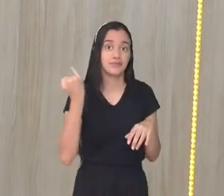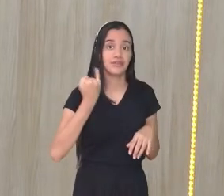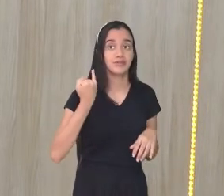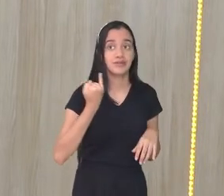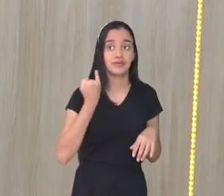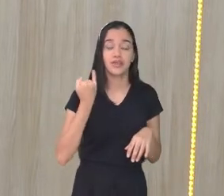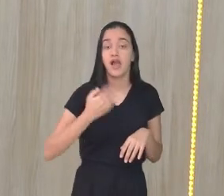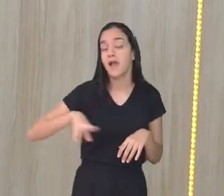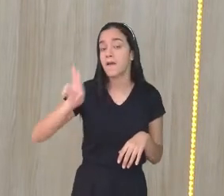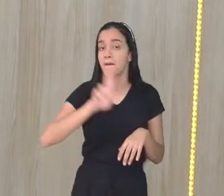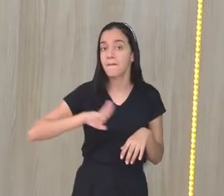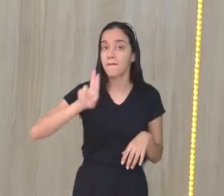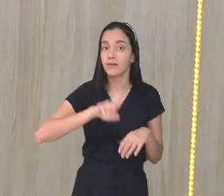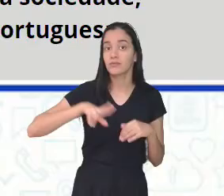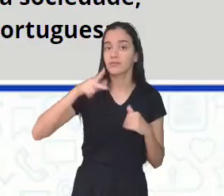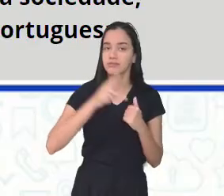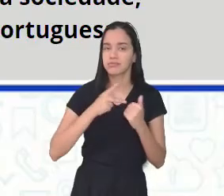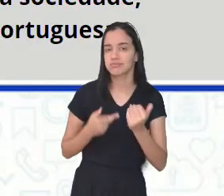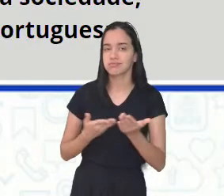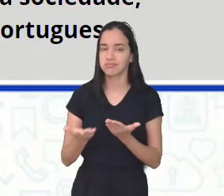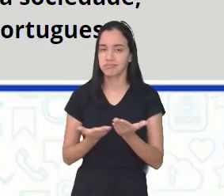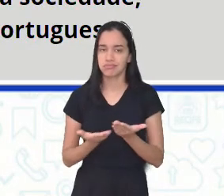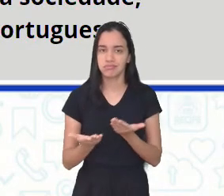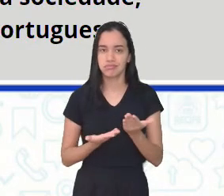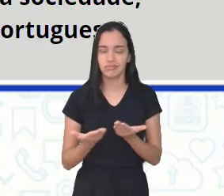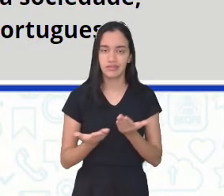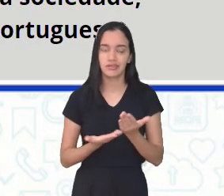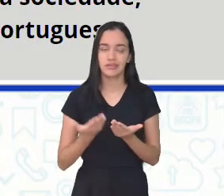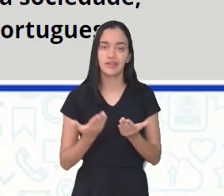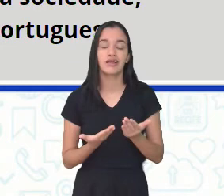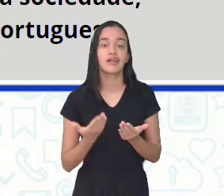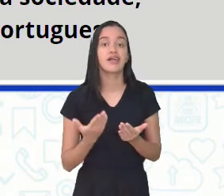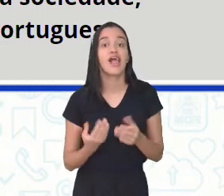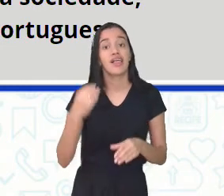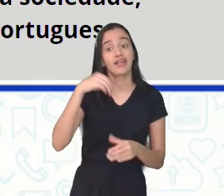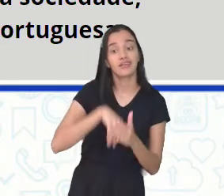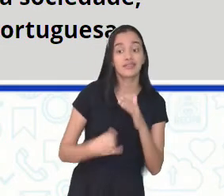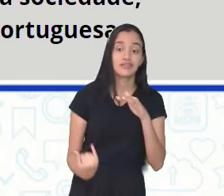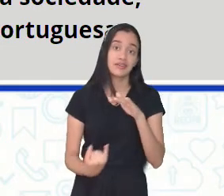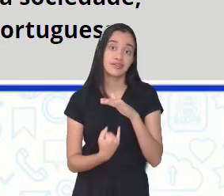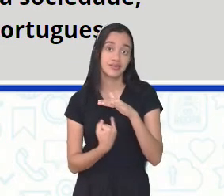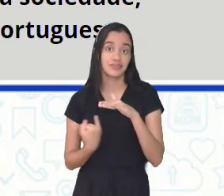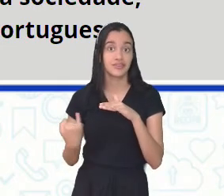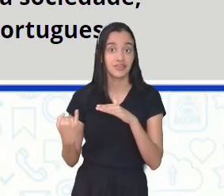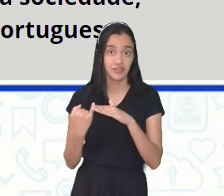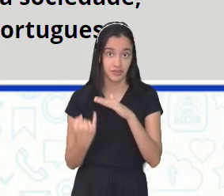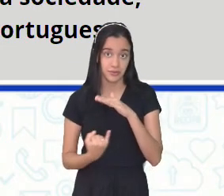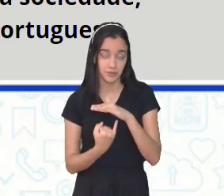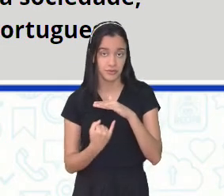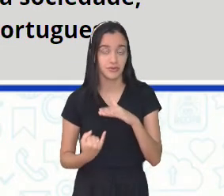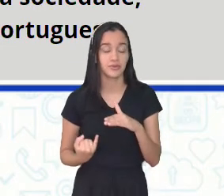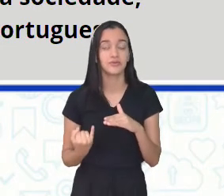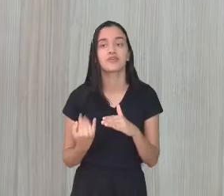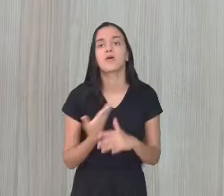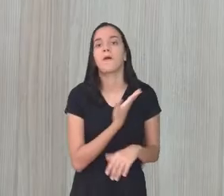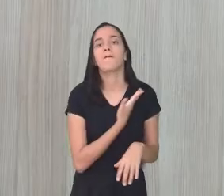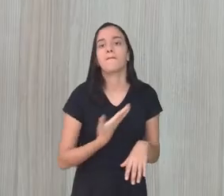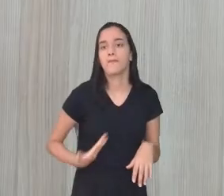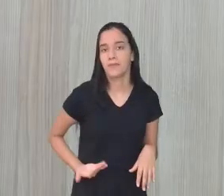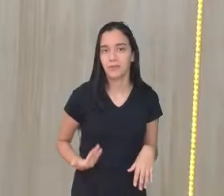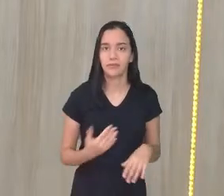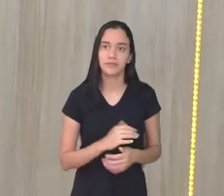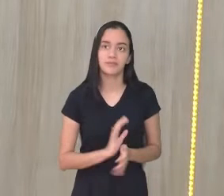uso dos pronomes de tratamento dentro das instituições públicas. Olha, dica melhor que essa, tem não. Tem não, né?